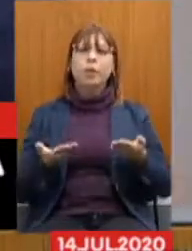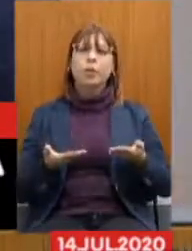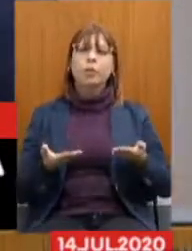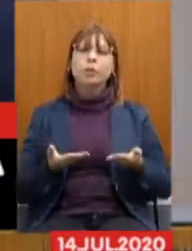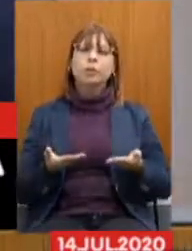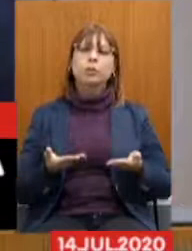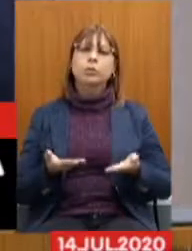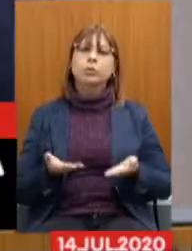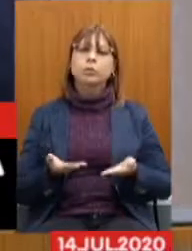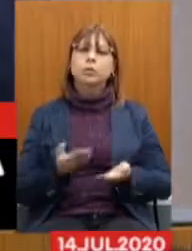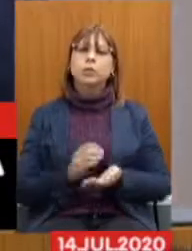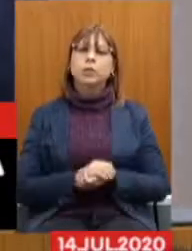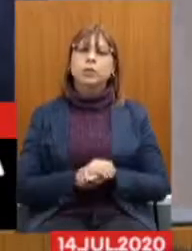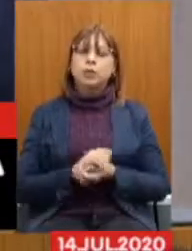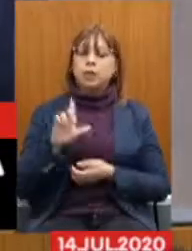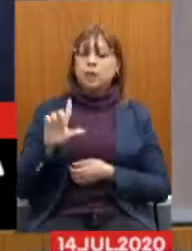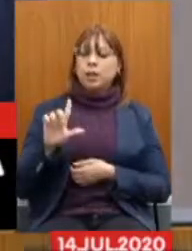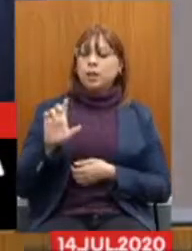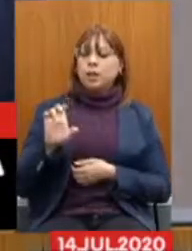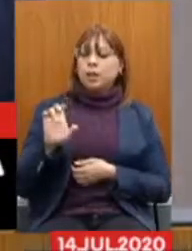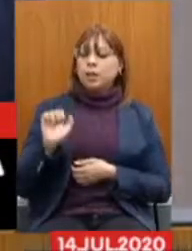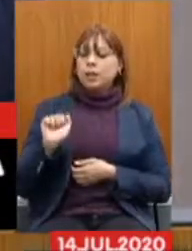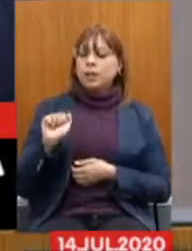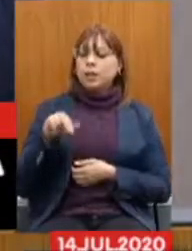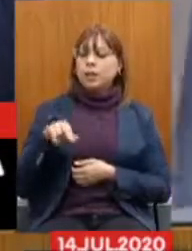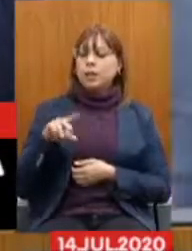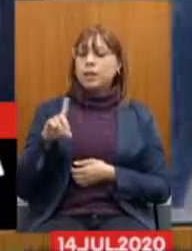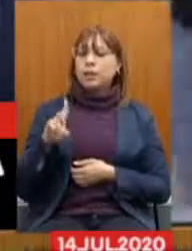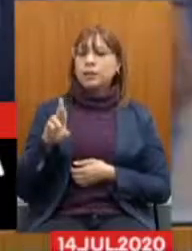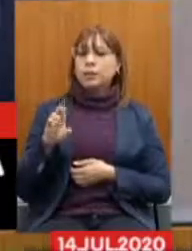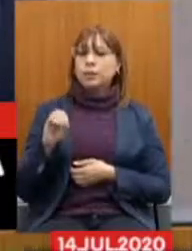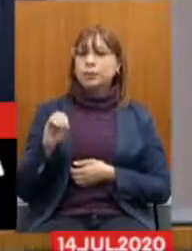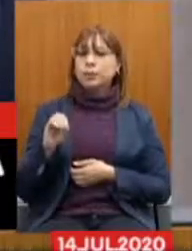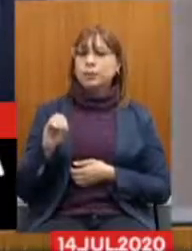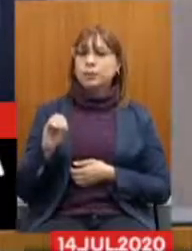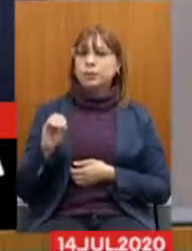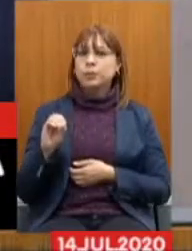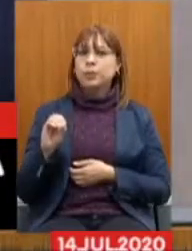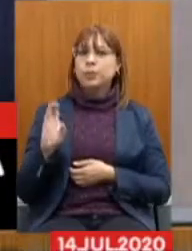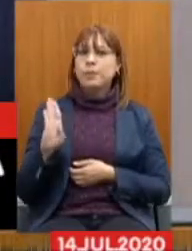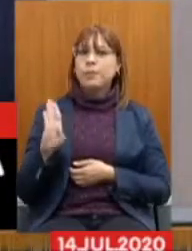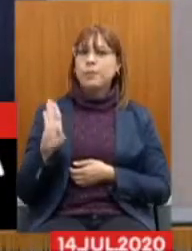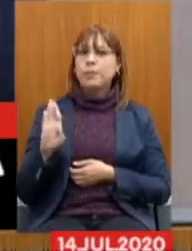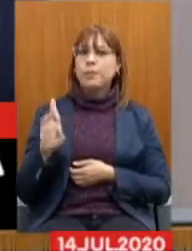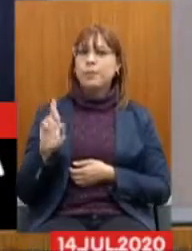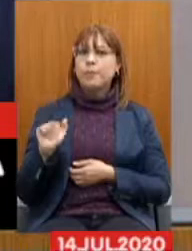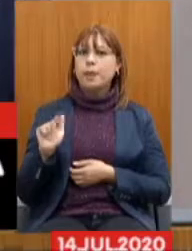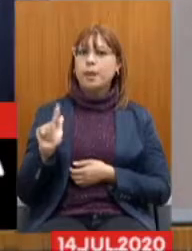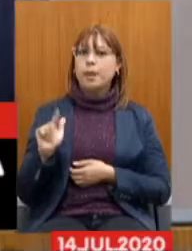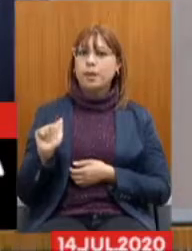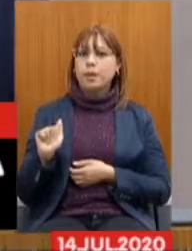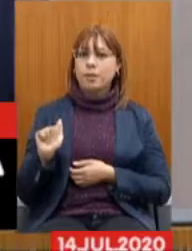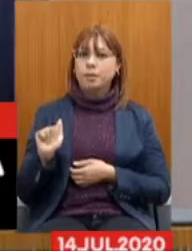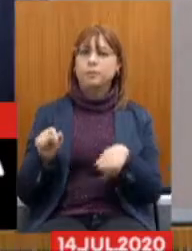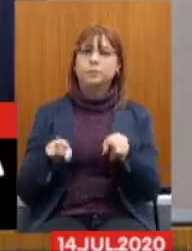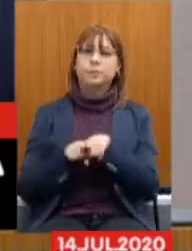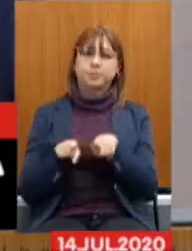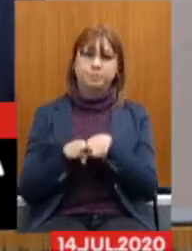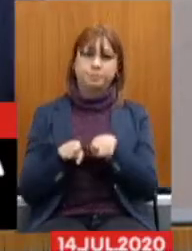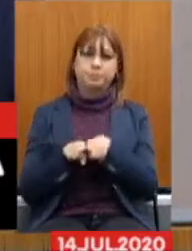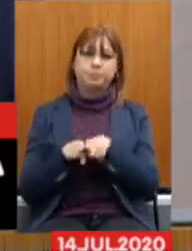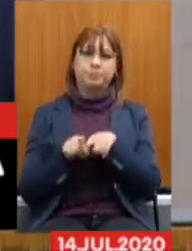o Leandro Braga, remoto, terá 15 minutos também, para participar,